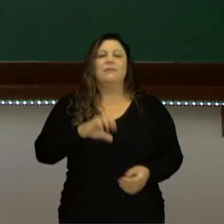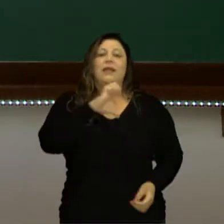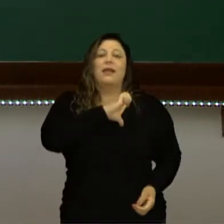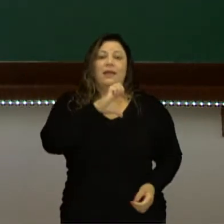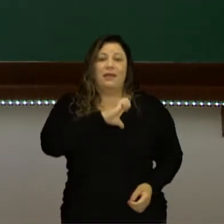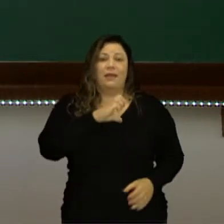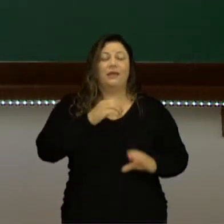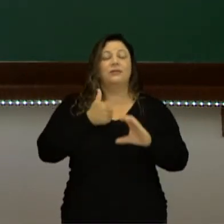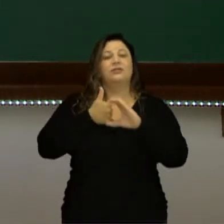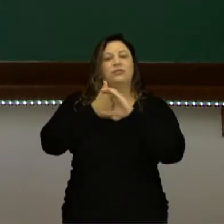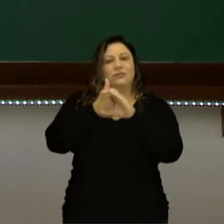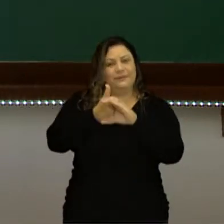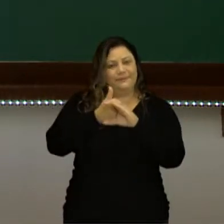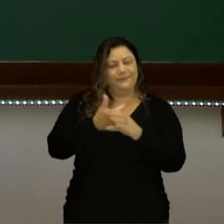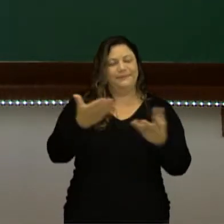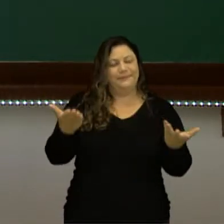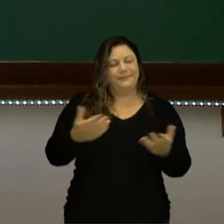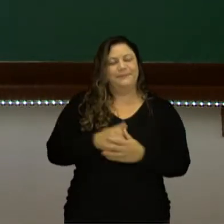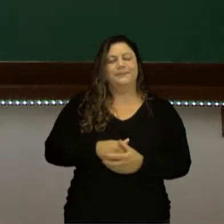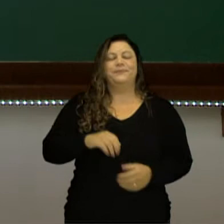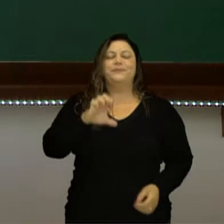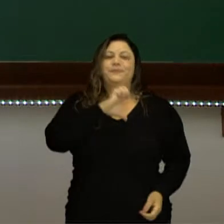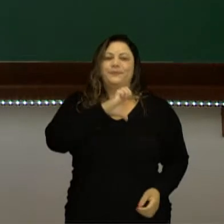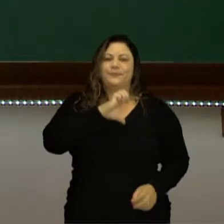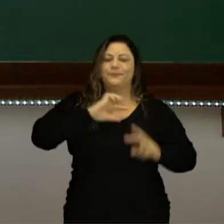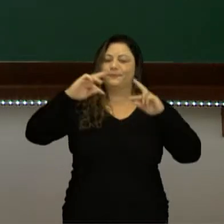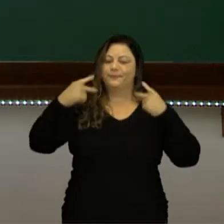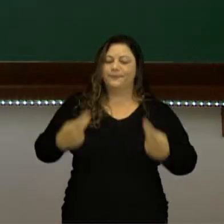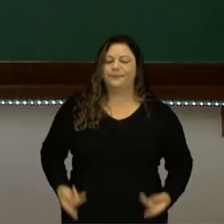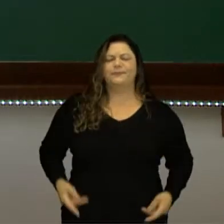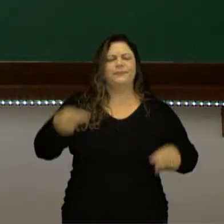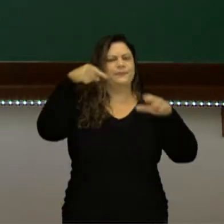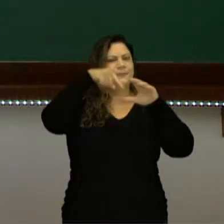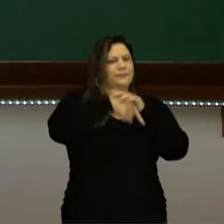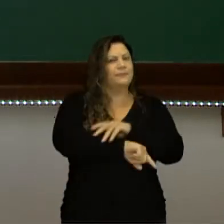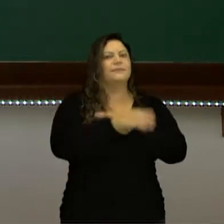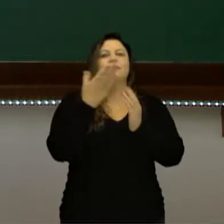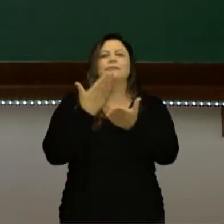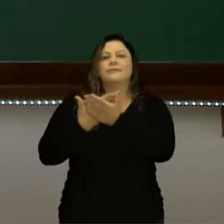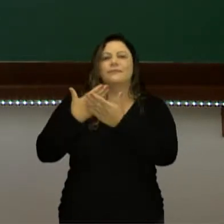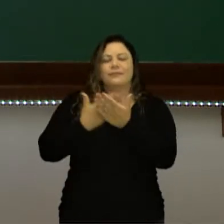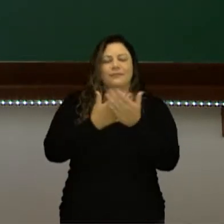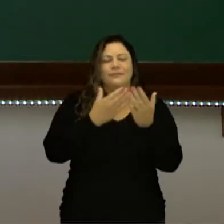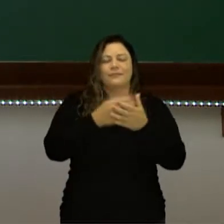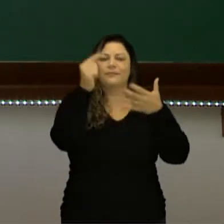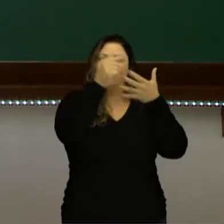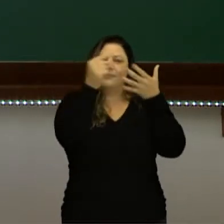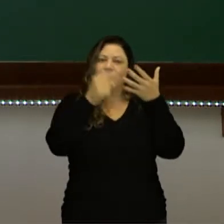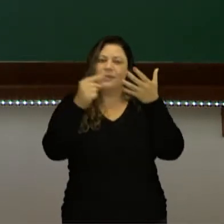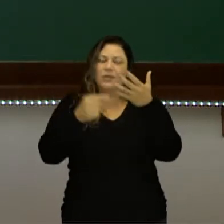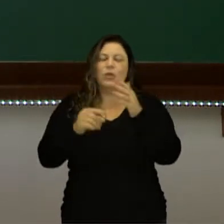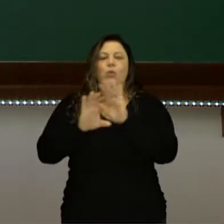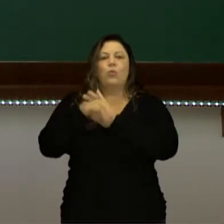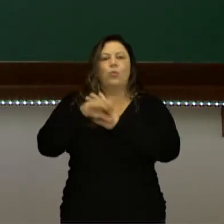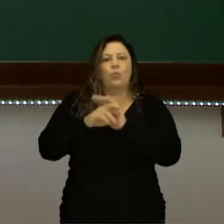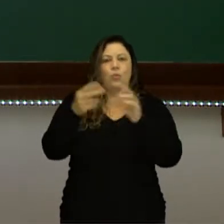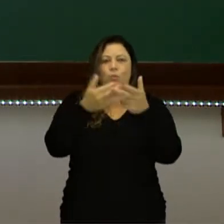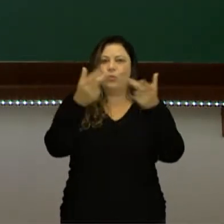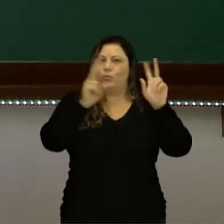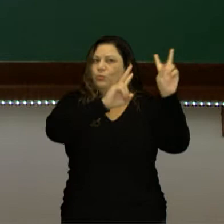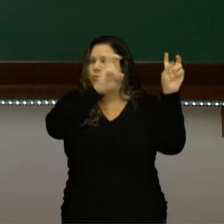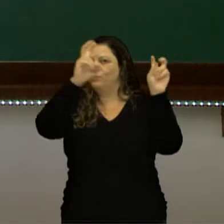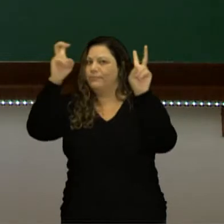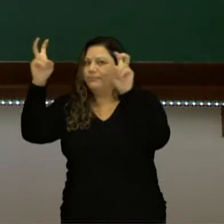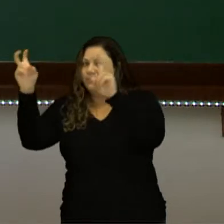e ética humanista. Vamos fazer um aprofundamento sobre alguns conceitos, alguns temas,